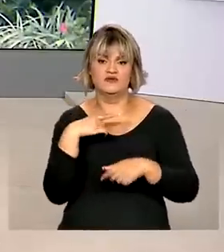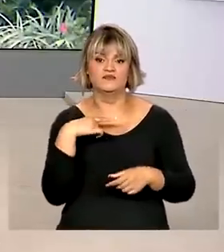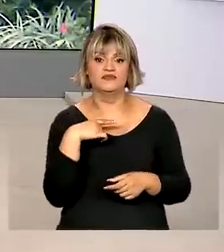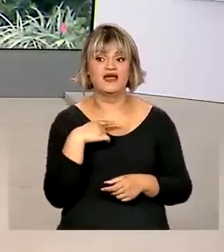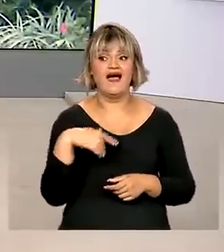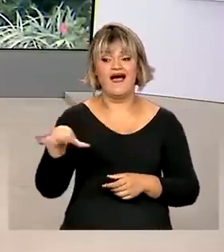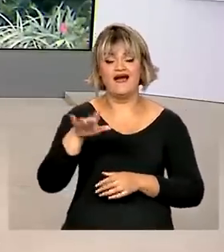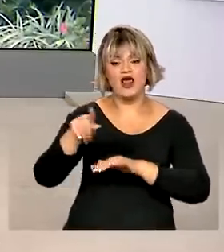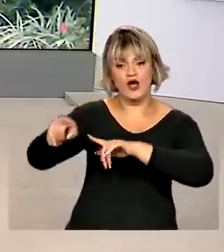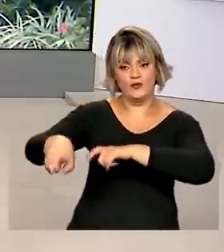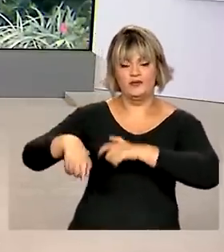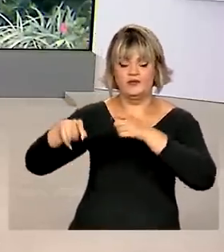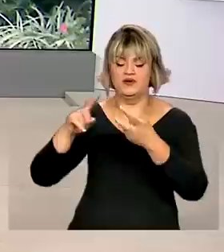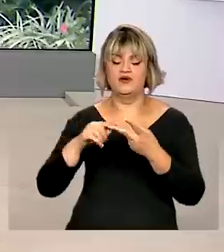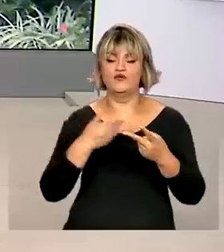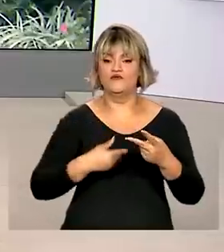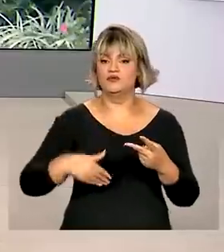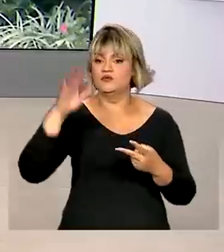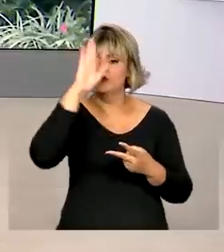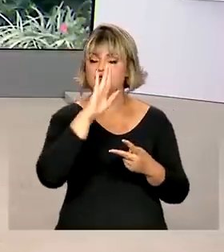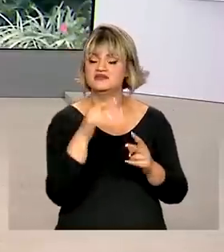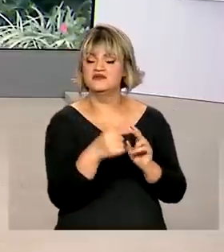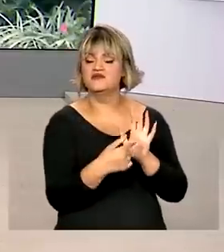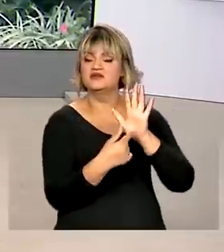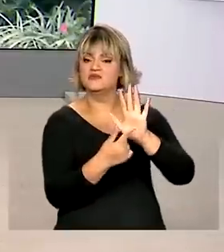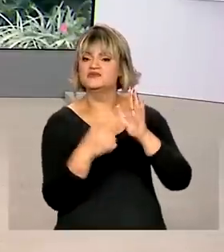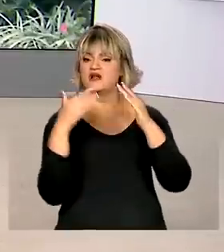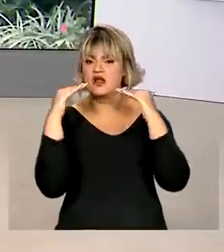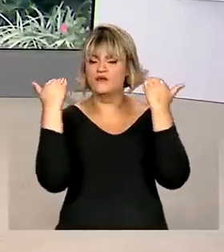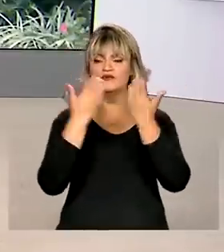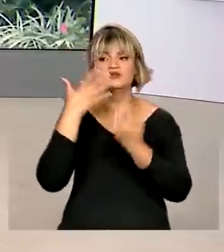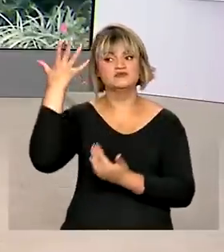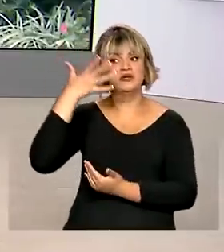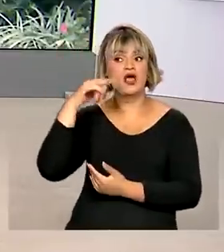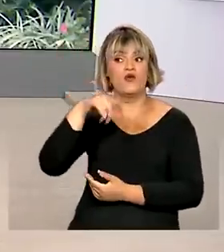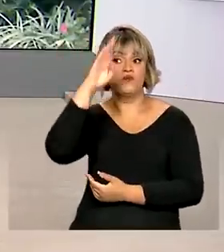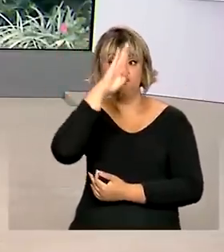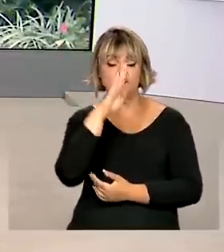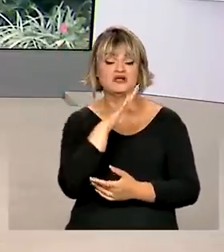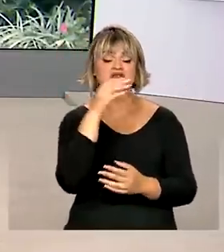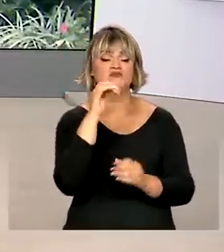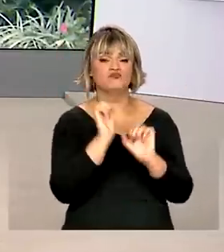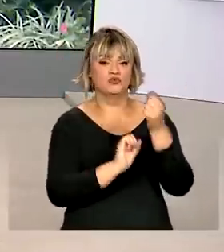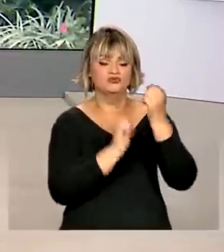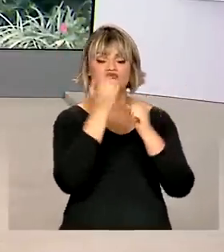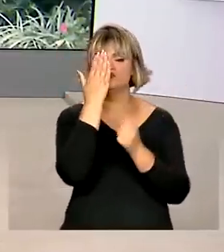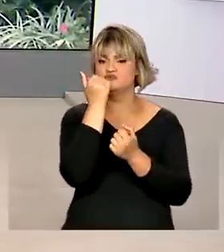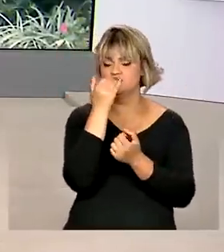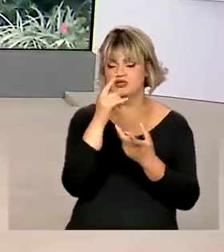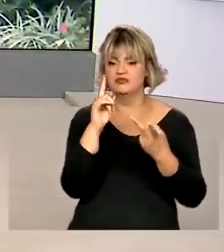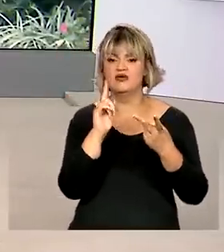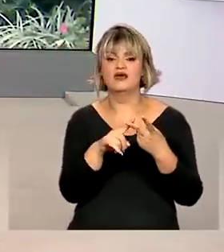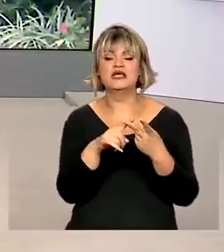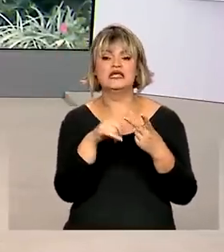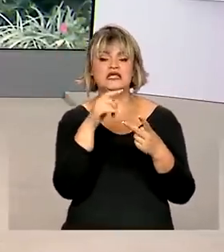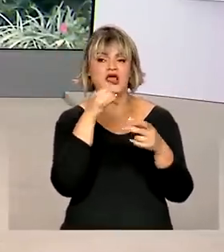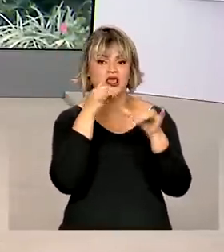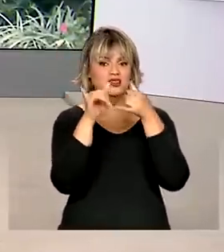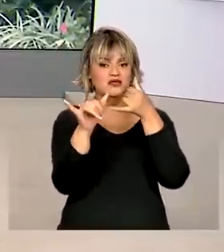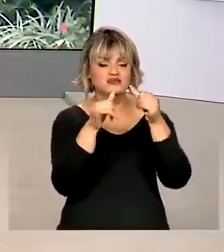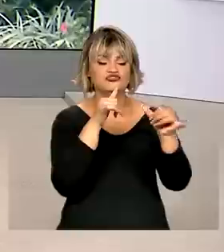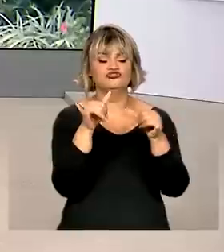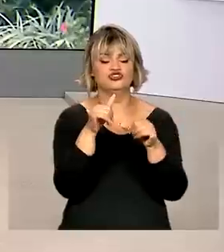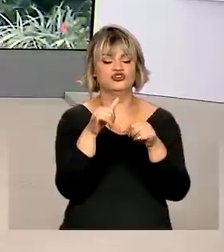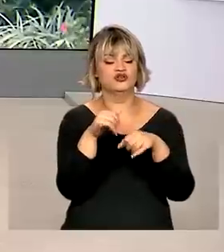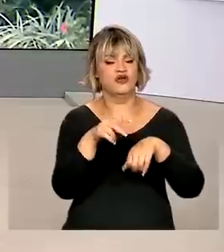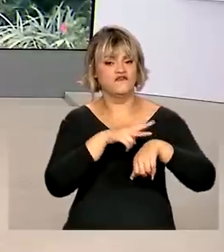pretendem ressaltar, durante a conferência, o papel do país como grande produtor de alimentos para o mundo, ao mesmo tempo em que dá